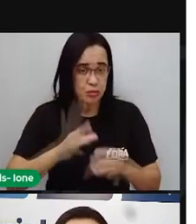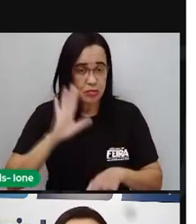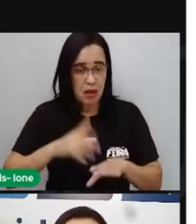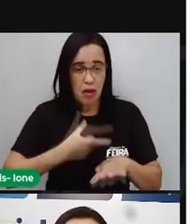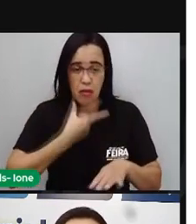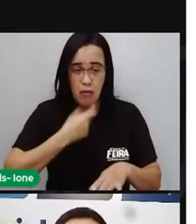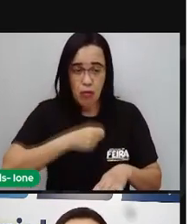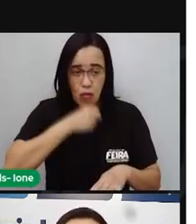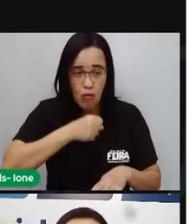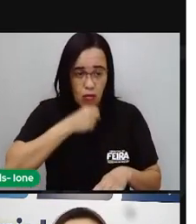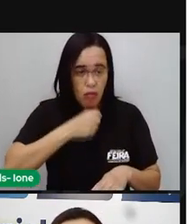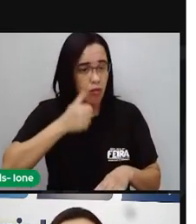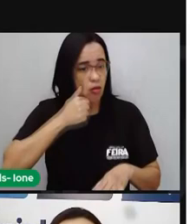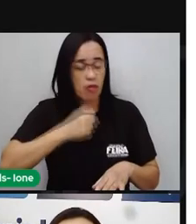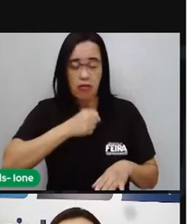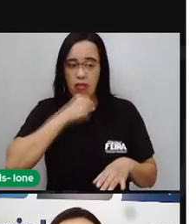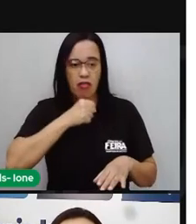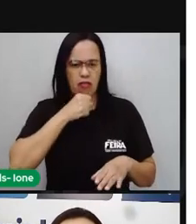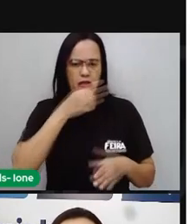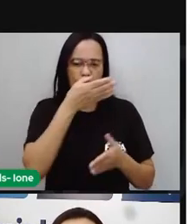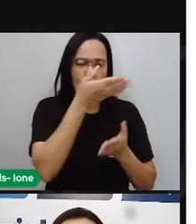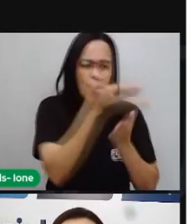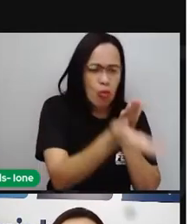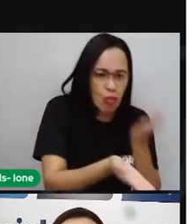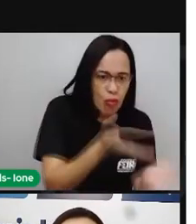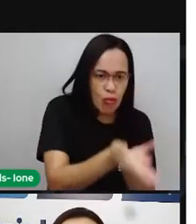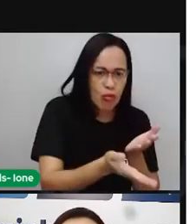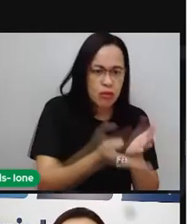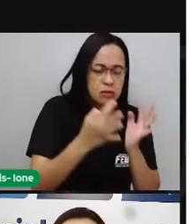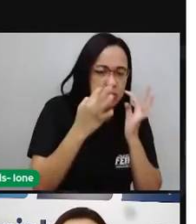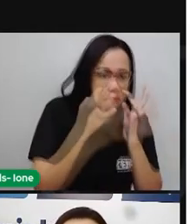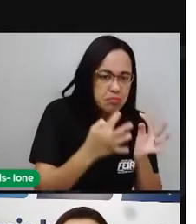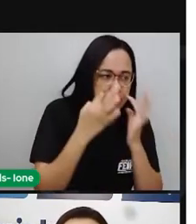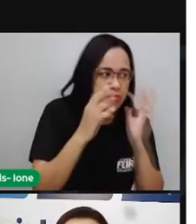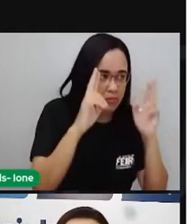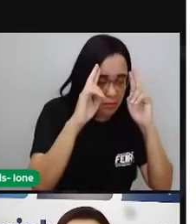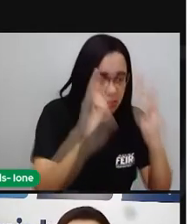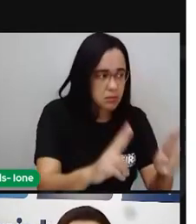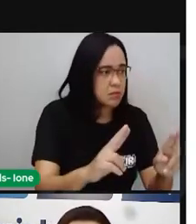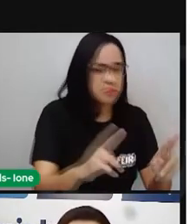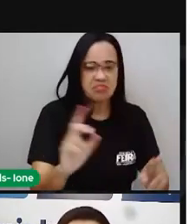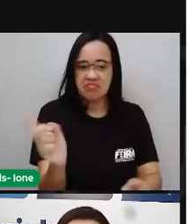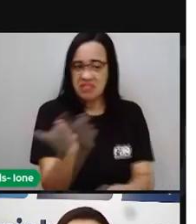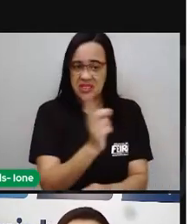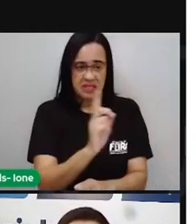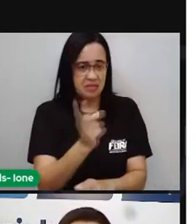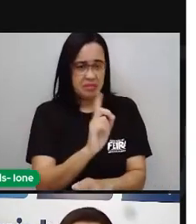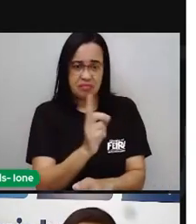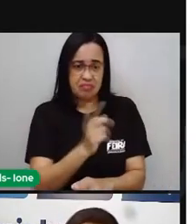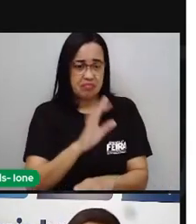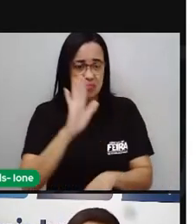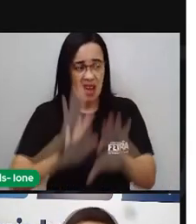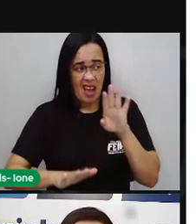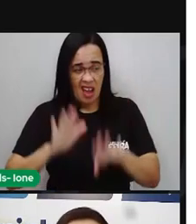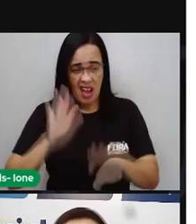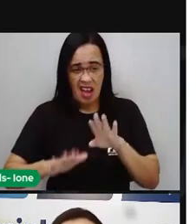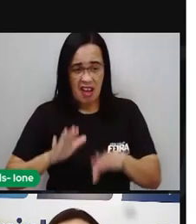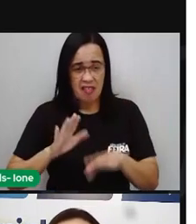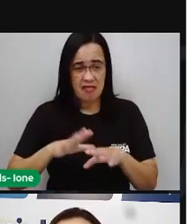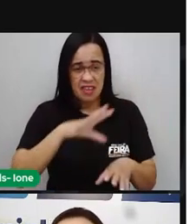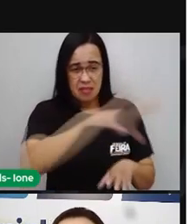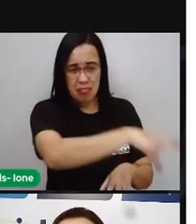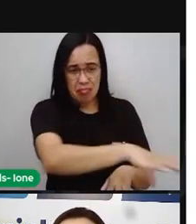de suas vidas. Muitas famílias colocam seus idosos em asilos ou instituições apenas para se